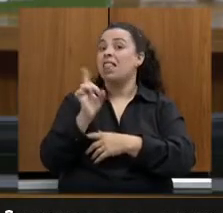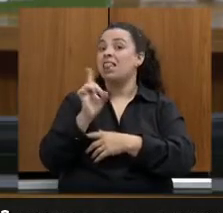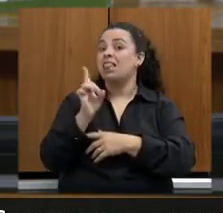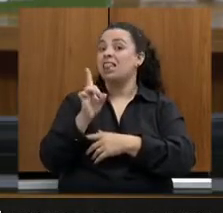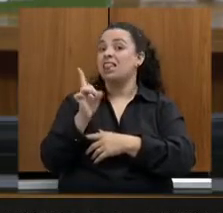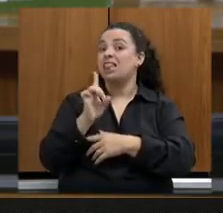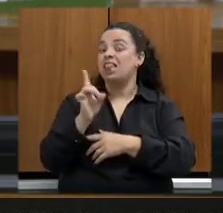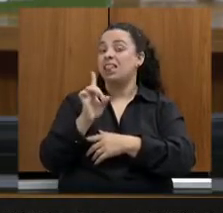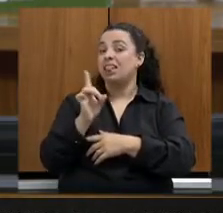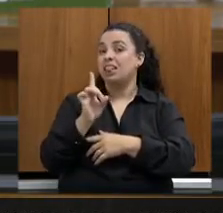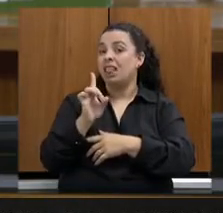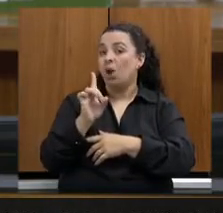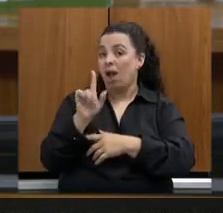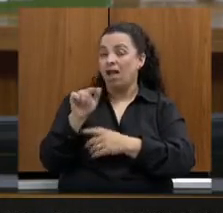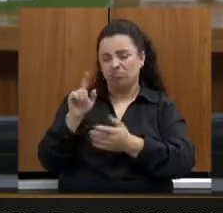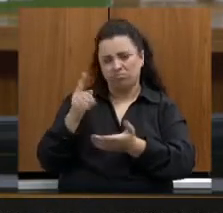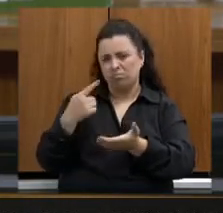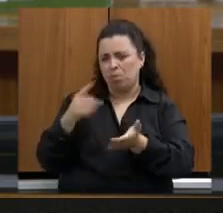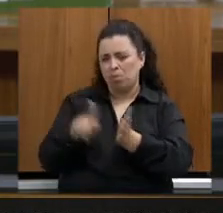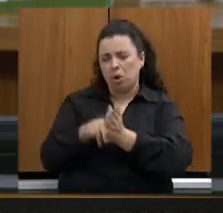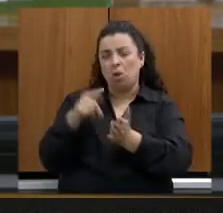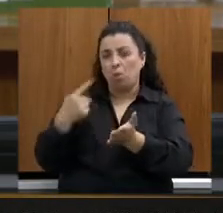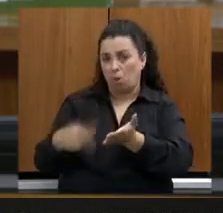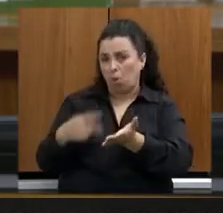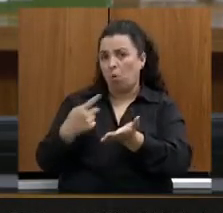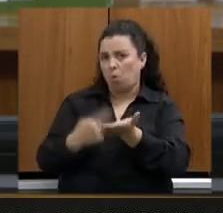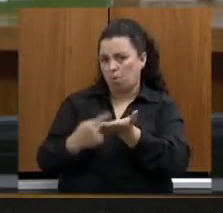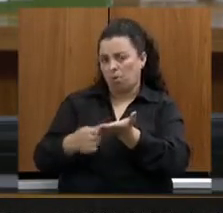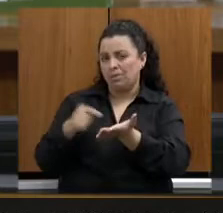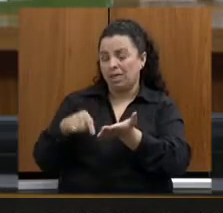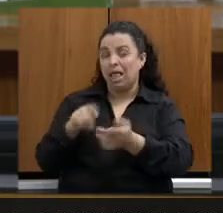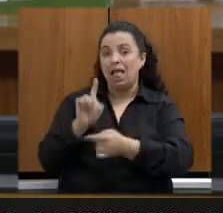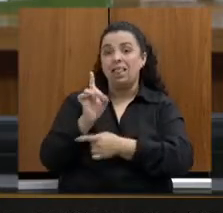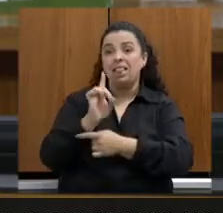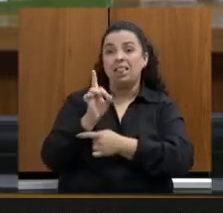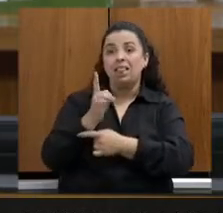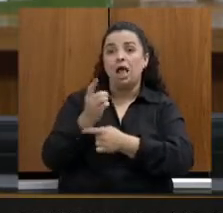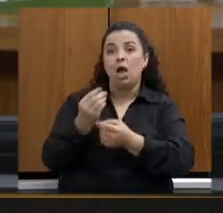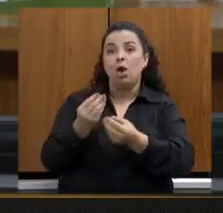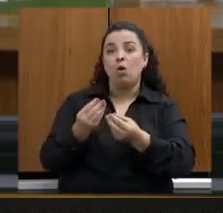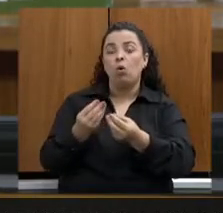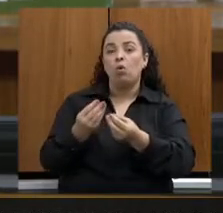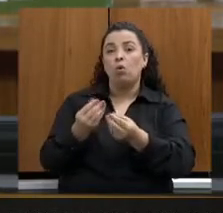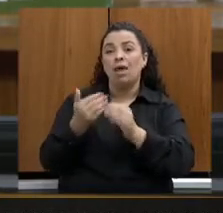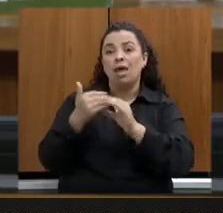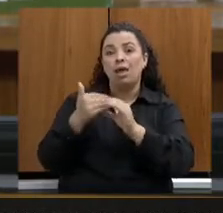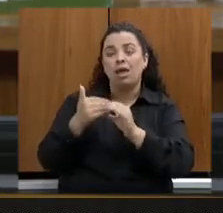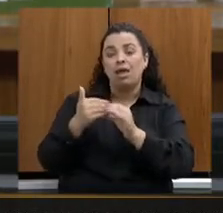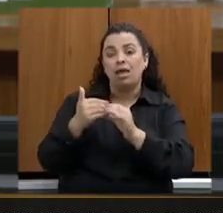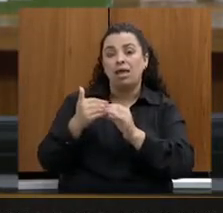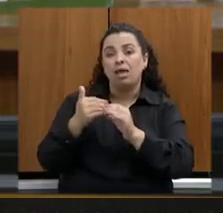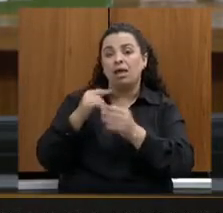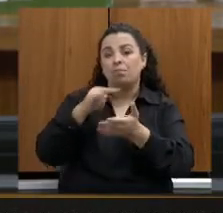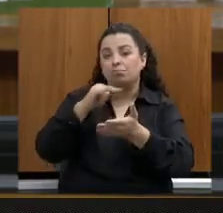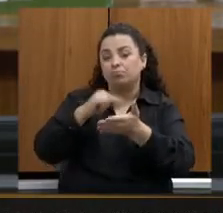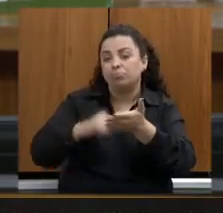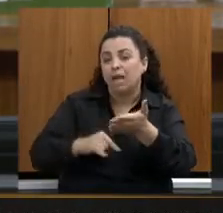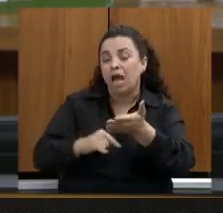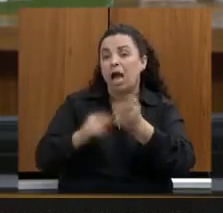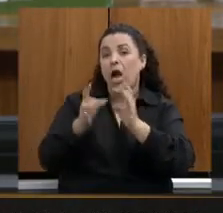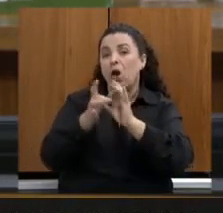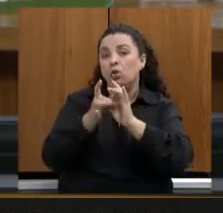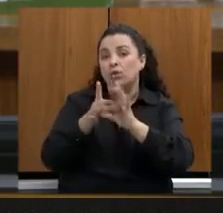compromisso da CEMAD, como eu disse naquele dia, não emitirá a próximo passo, que era a autorização de supressão de